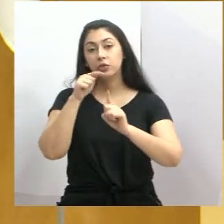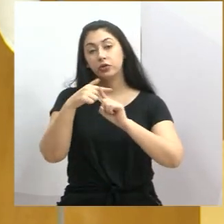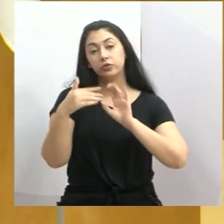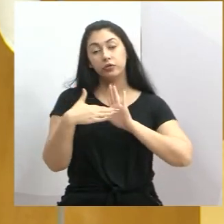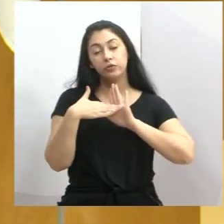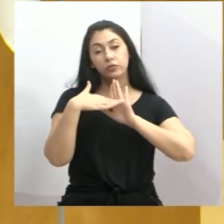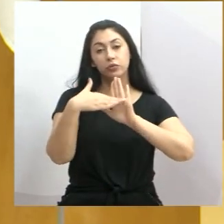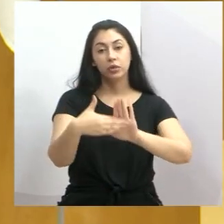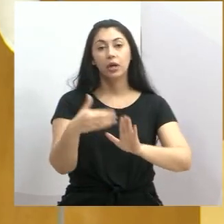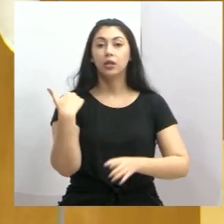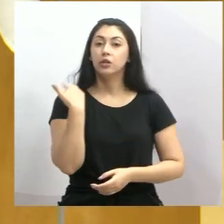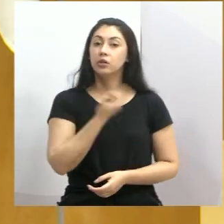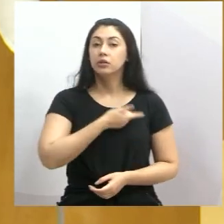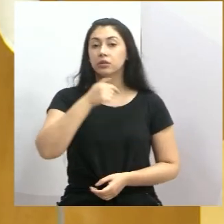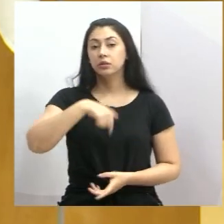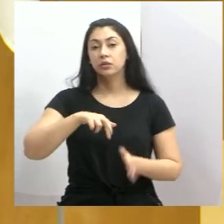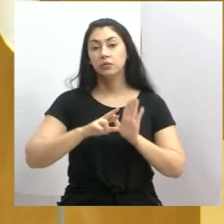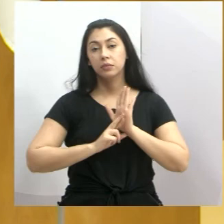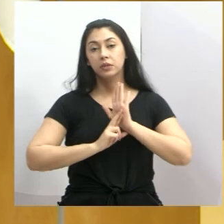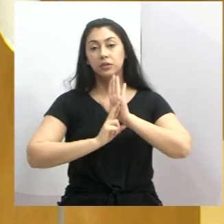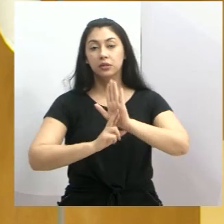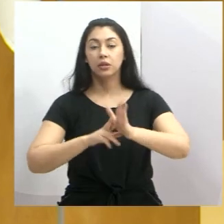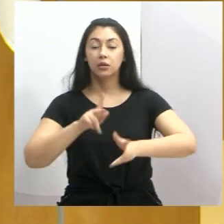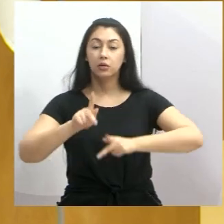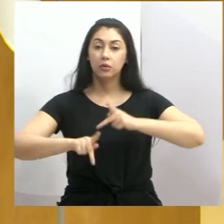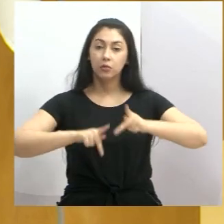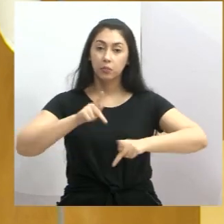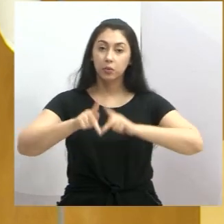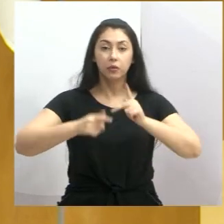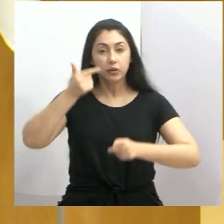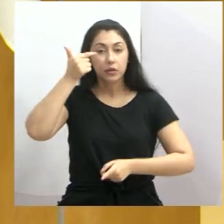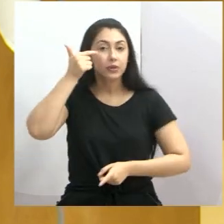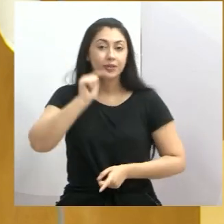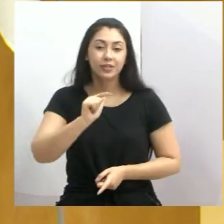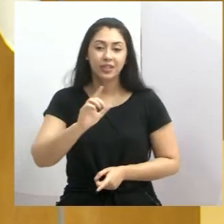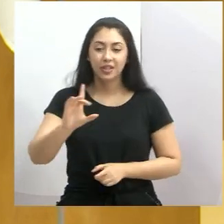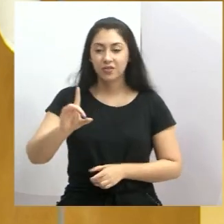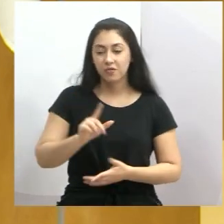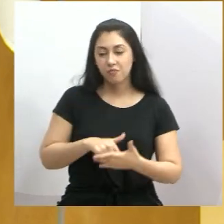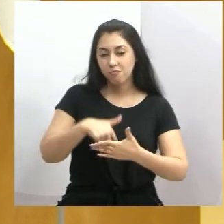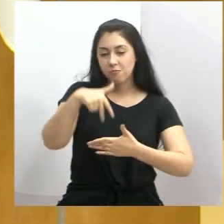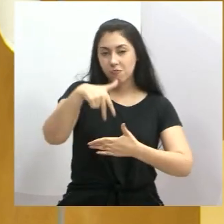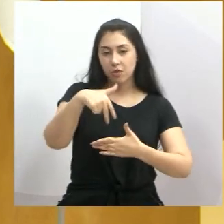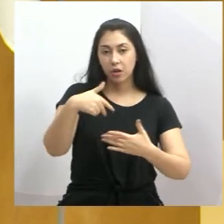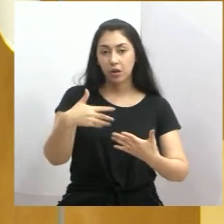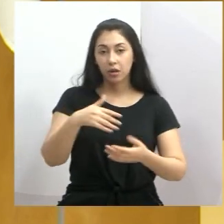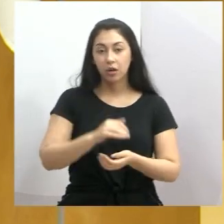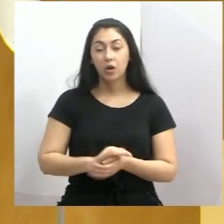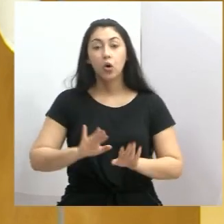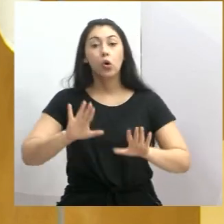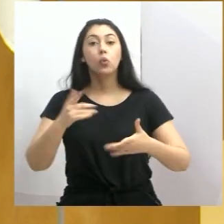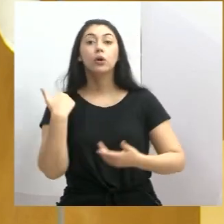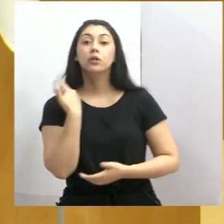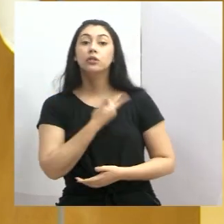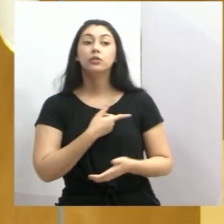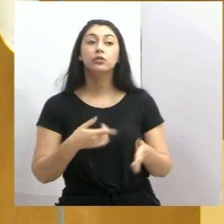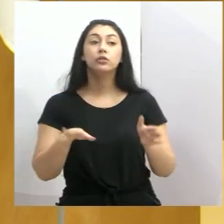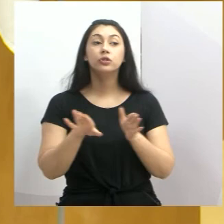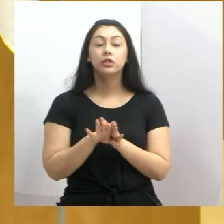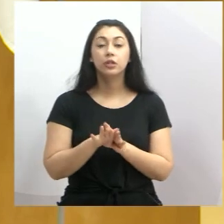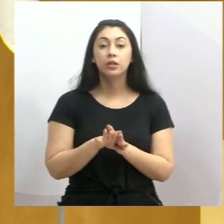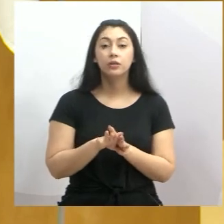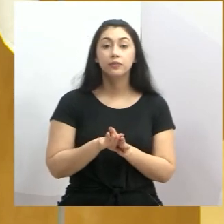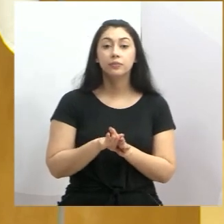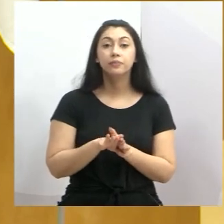estamos aqui para ser a voz do povo, da população que não consegue chegar aqui. Agora, quando a gente chega aqui, é aquilo que eu falei para o senhor,